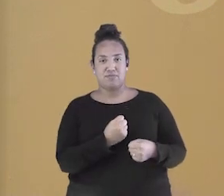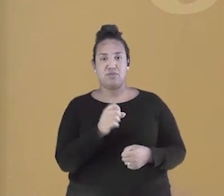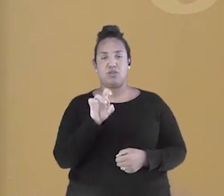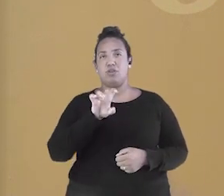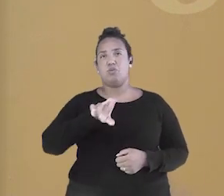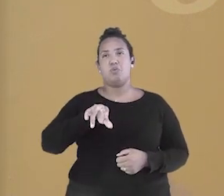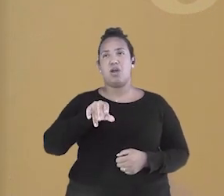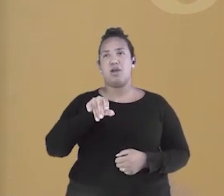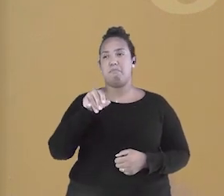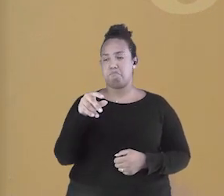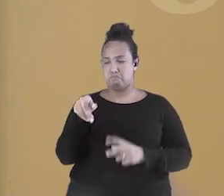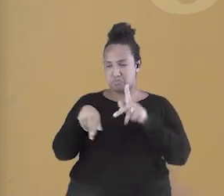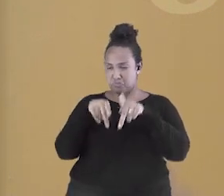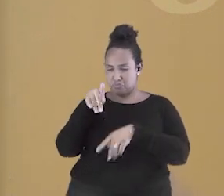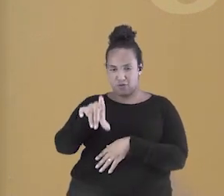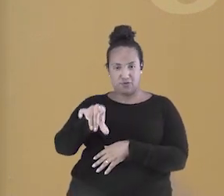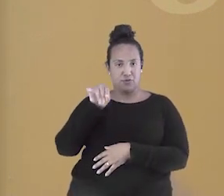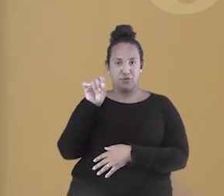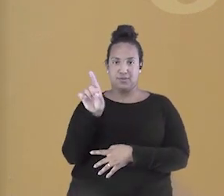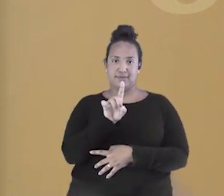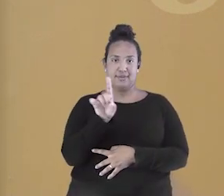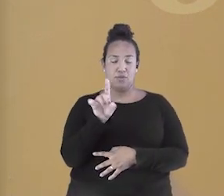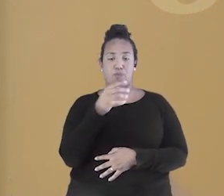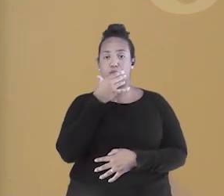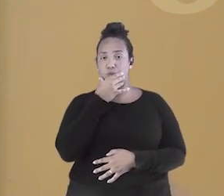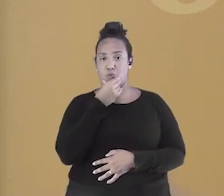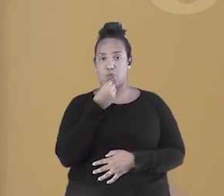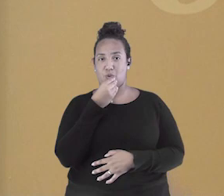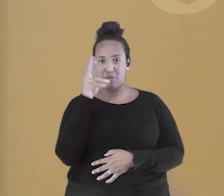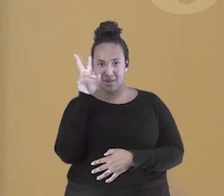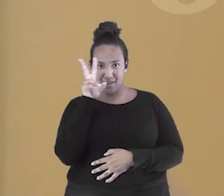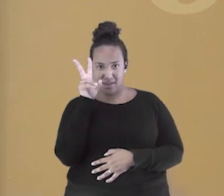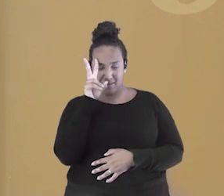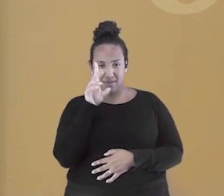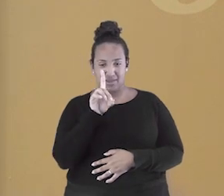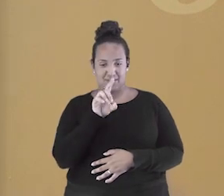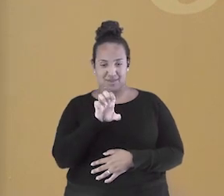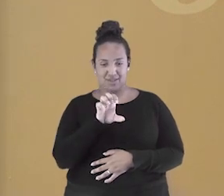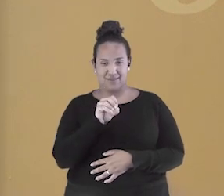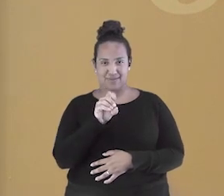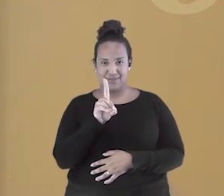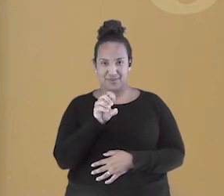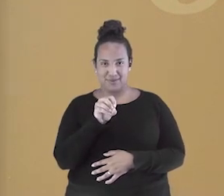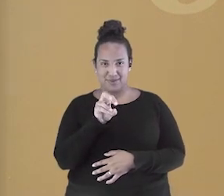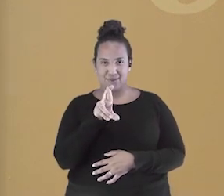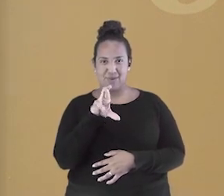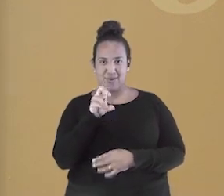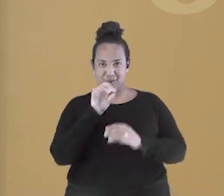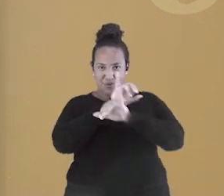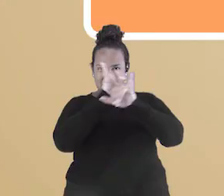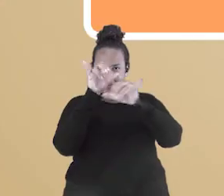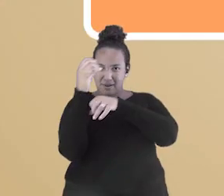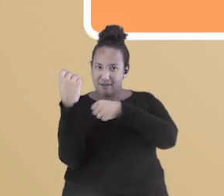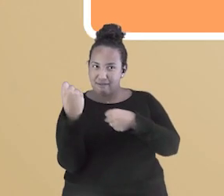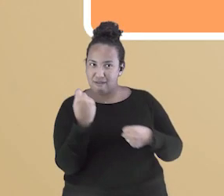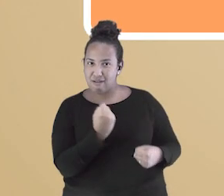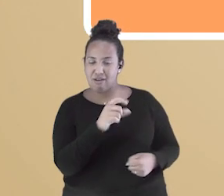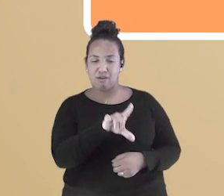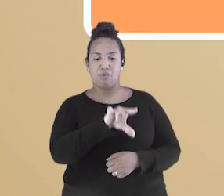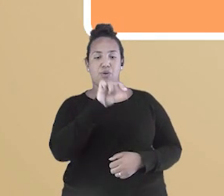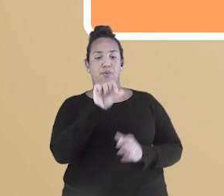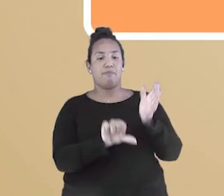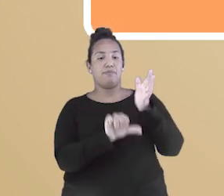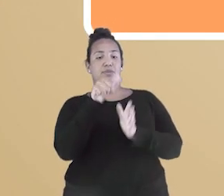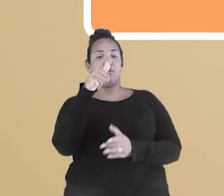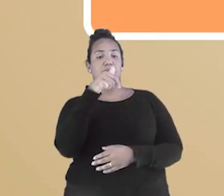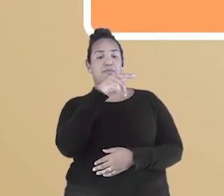O Marechal Deodoro da Fonseca, aquele mesmo da proclamação, foi eleito o primeiro presidente do Brasil. Durante o